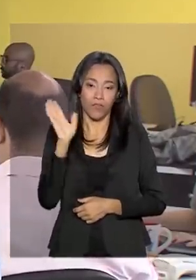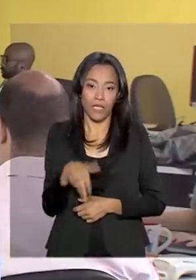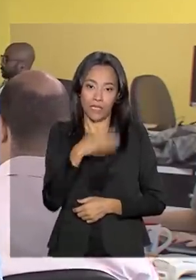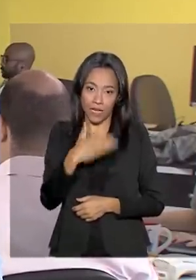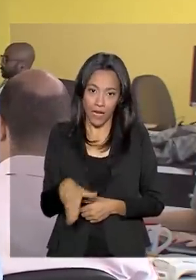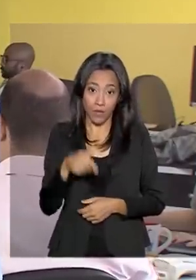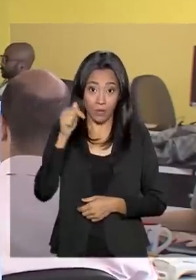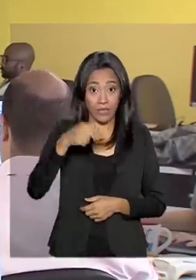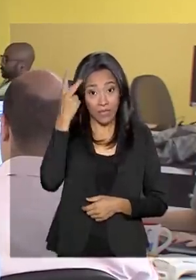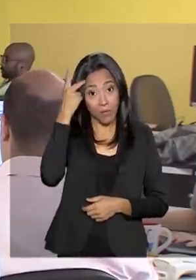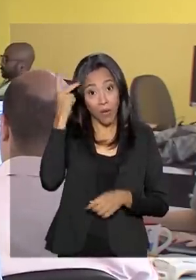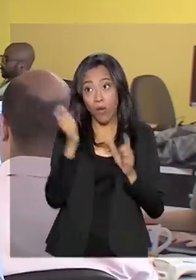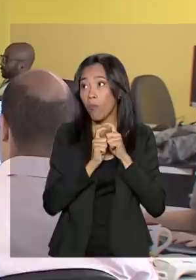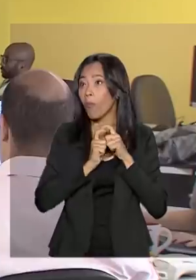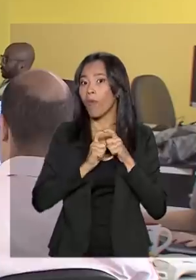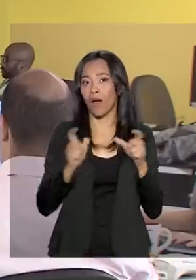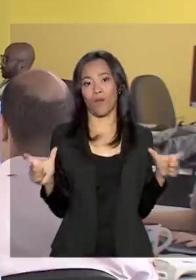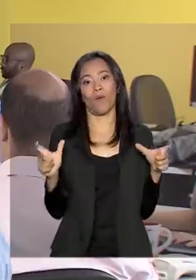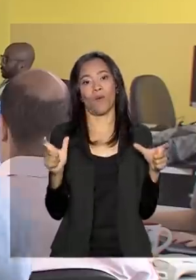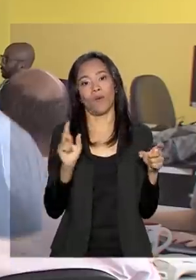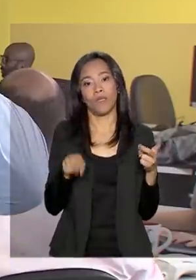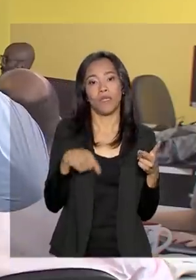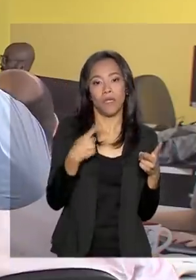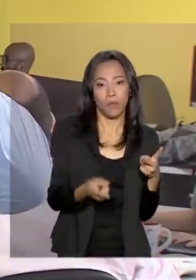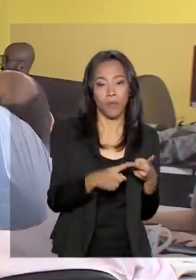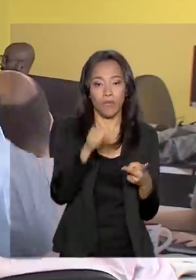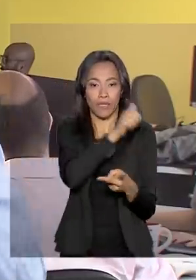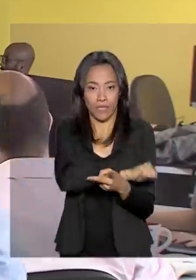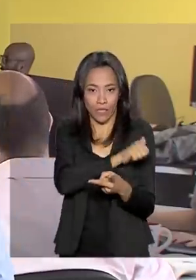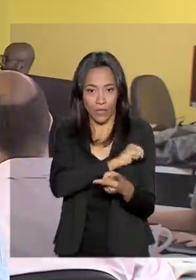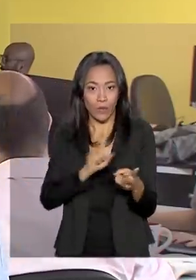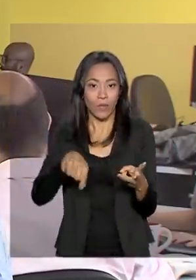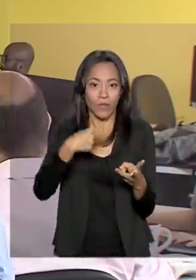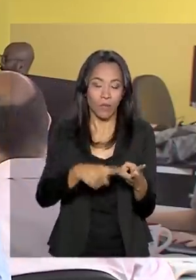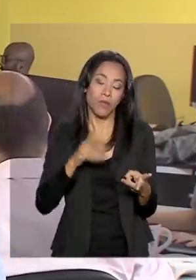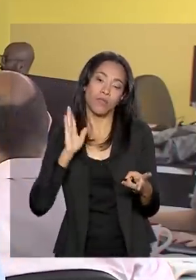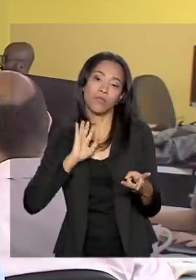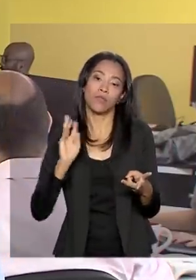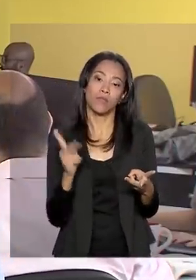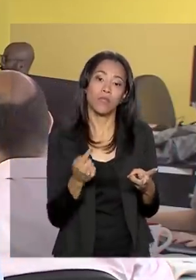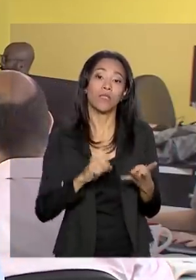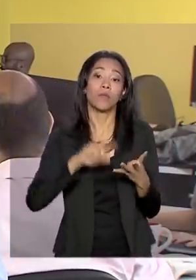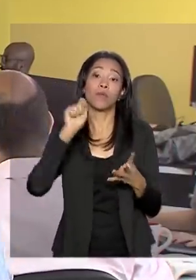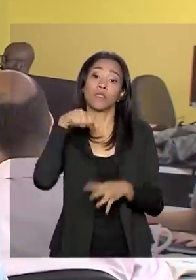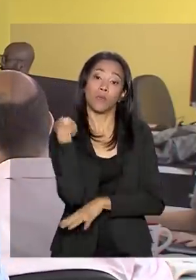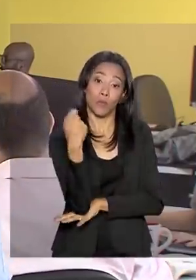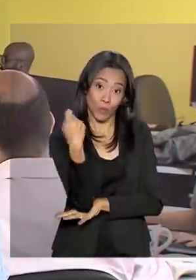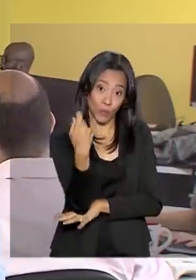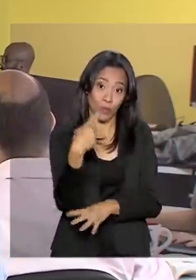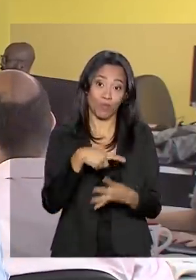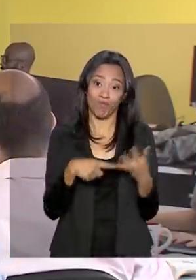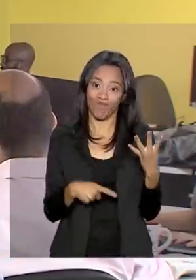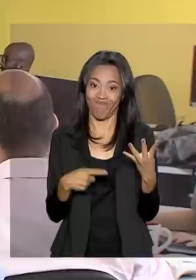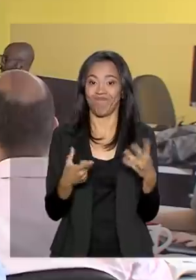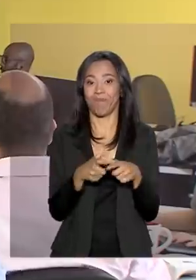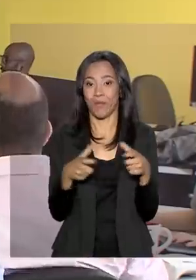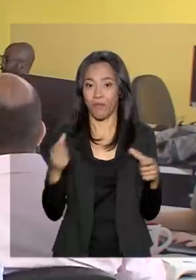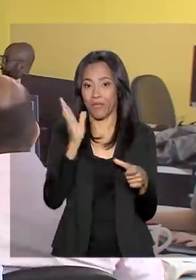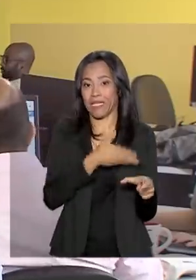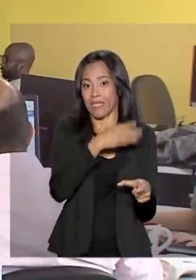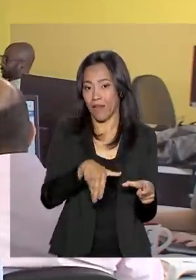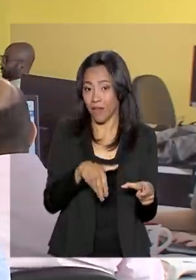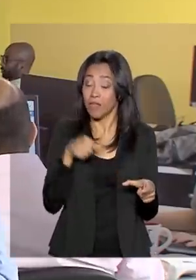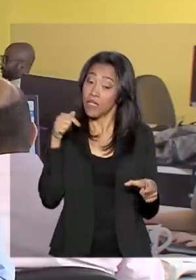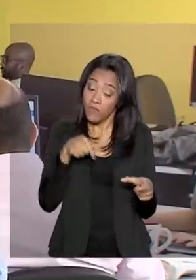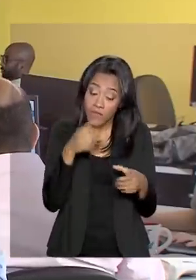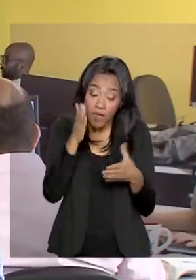lidera o número de cancelamentos. Em seguida, vem Rio de Janeiro, Minas Gerais, Rio Grande do Sul. A gente lembra que com o título de eleitor